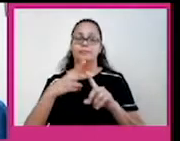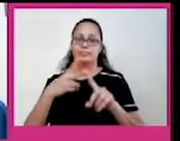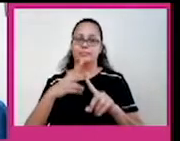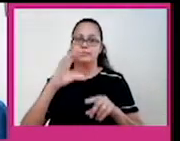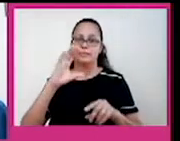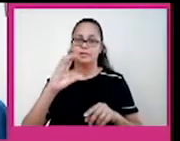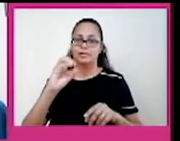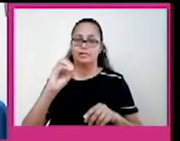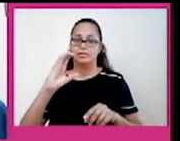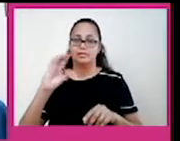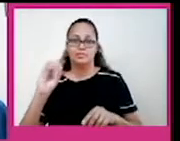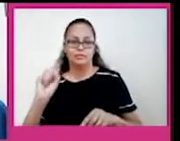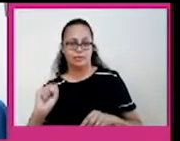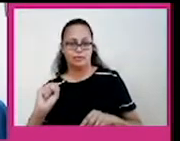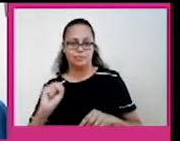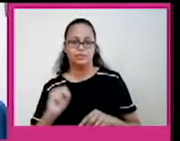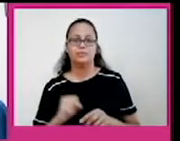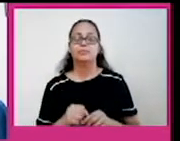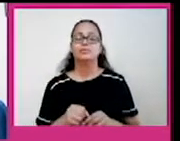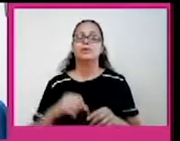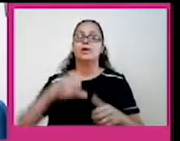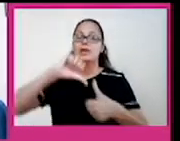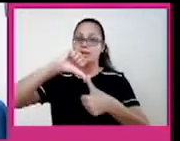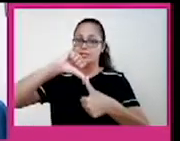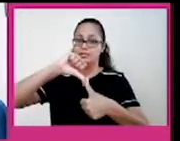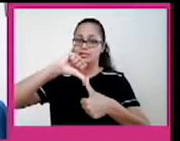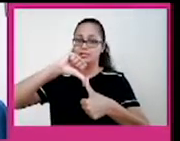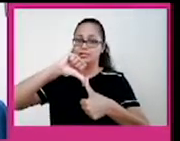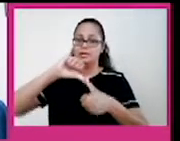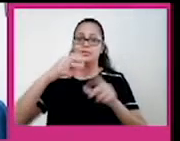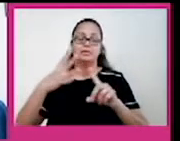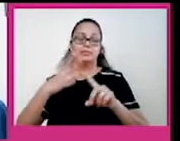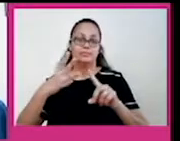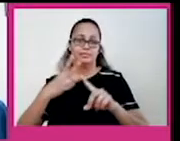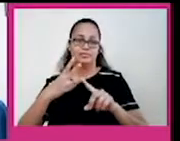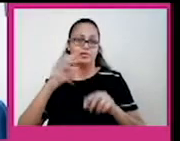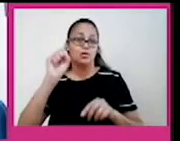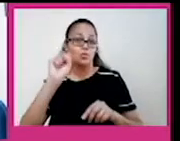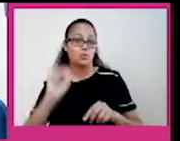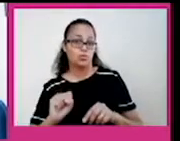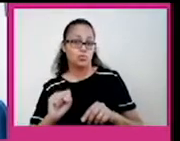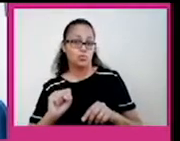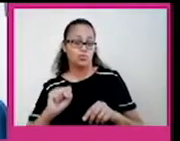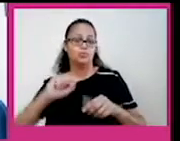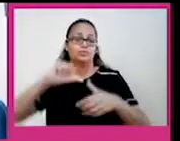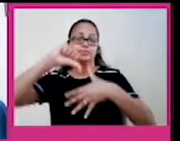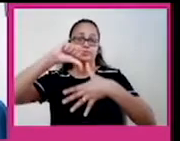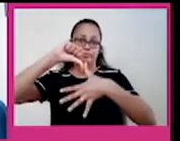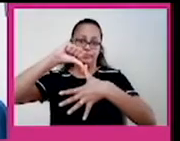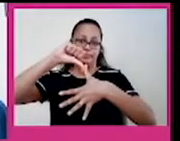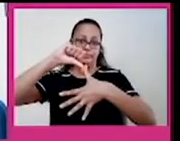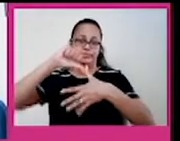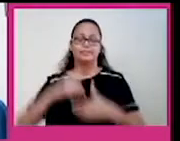que são essas duas pequenas aqui, que fica na América Central. E a placa sul-americana, que engloba aí toda a América do Sul,